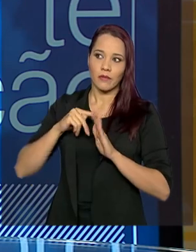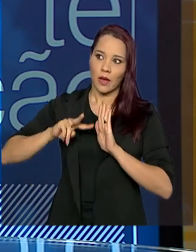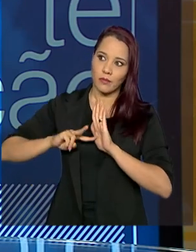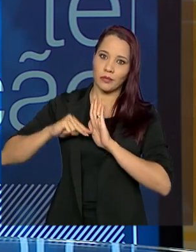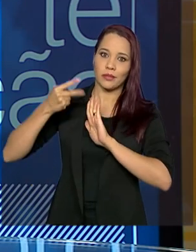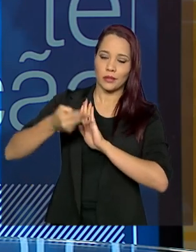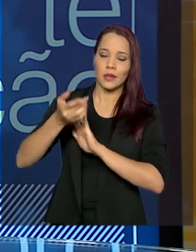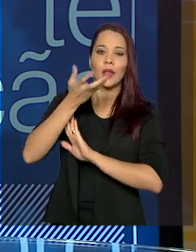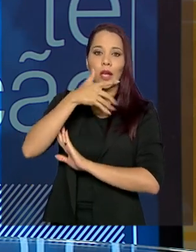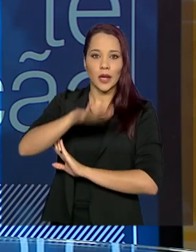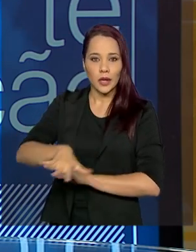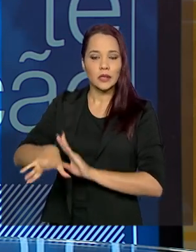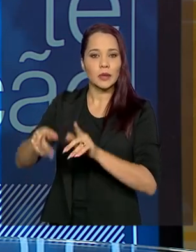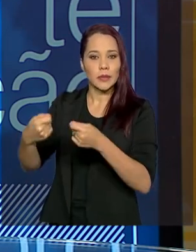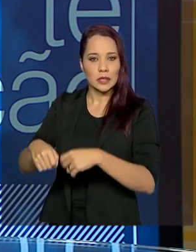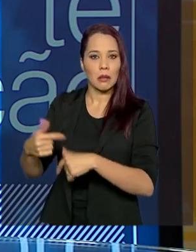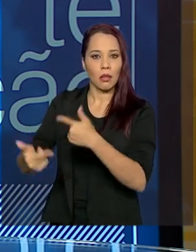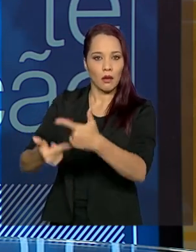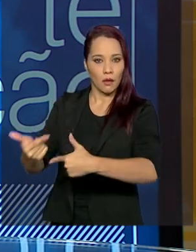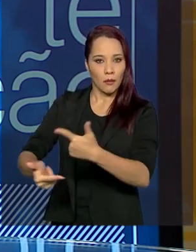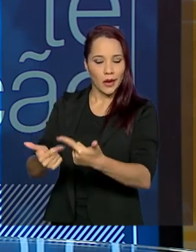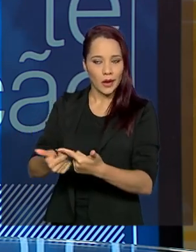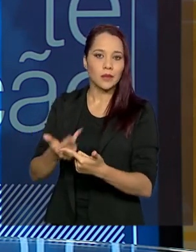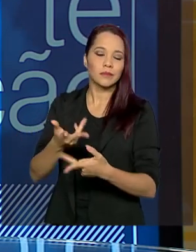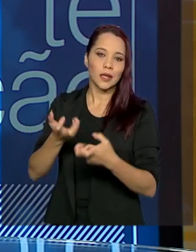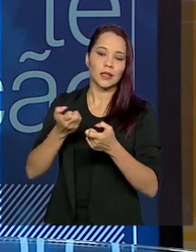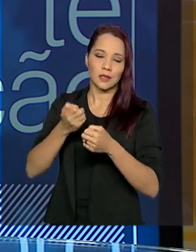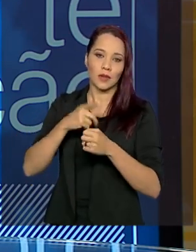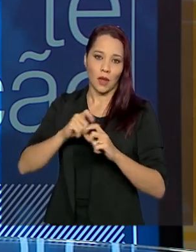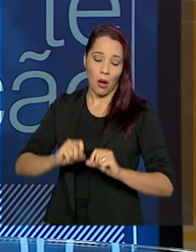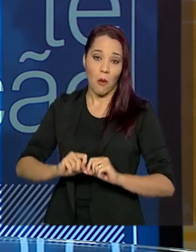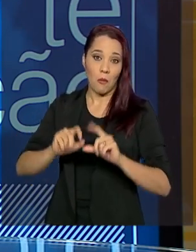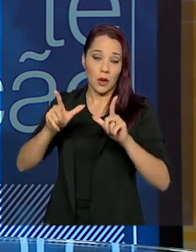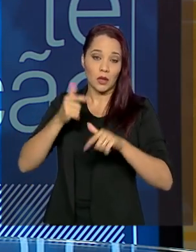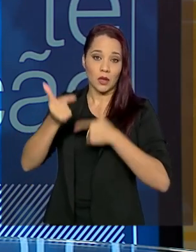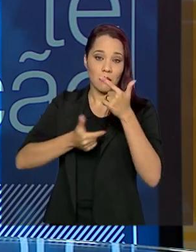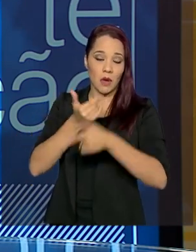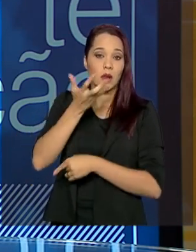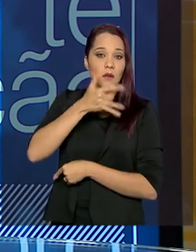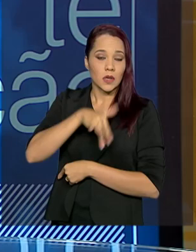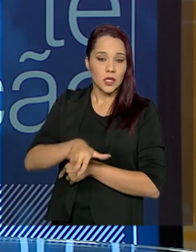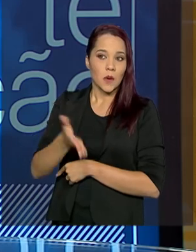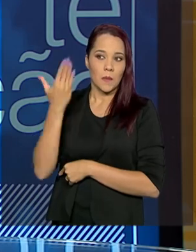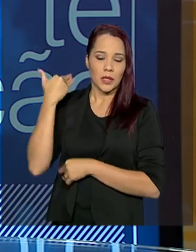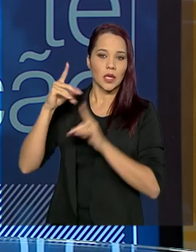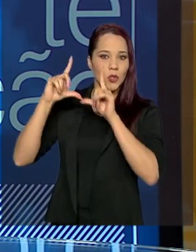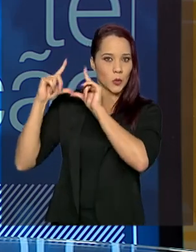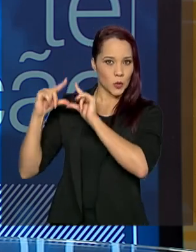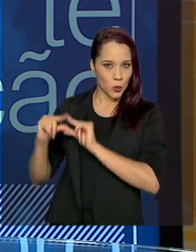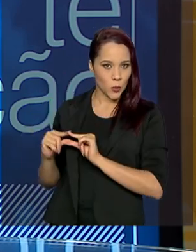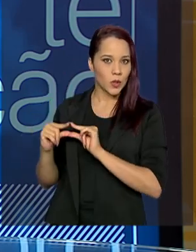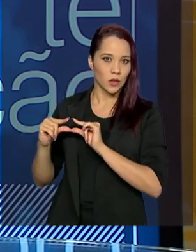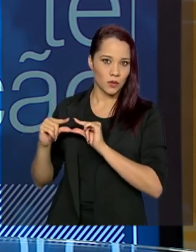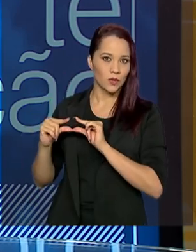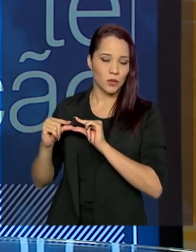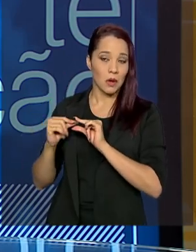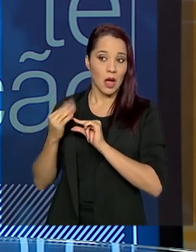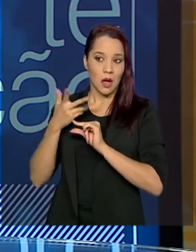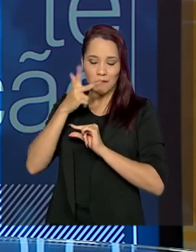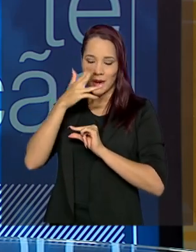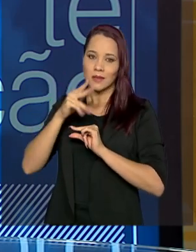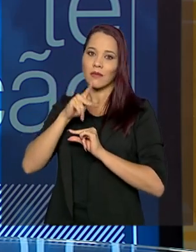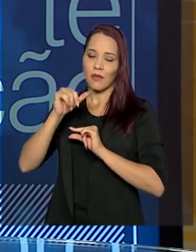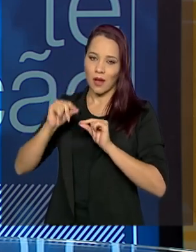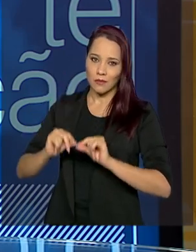na criança que vai ter que trabalhar. gente está prevendo um aumento dos casos de trabalho infantil, que estavam em redução no Brasil, a gente prevê um